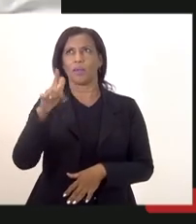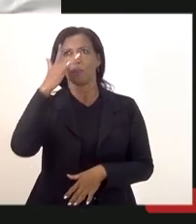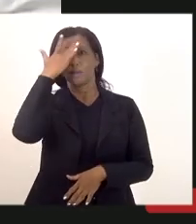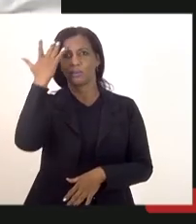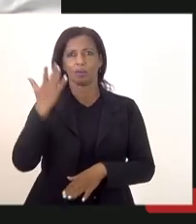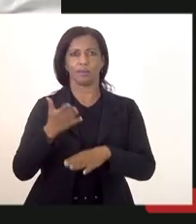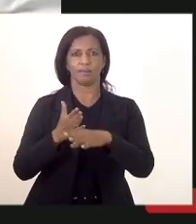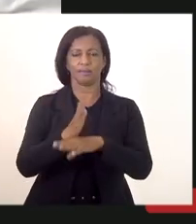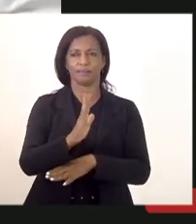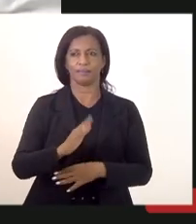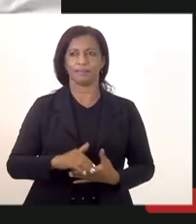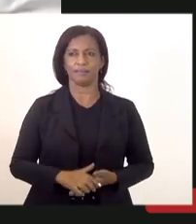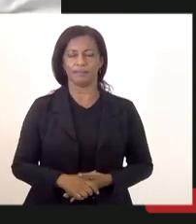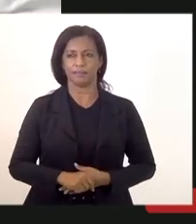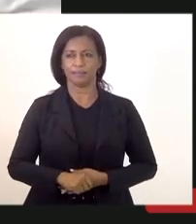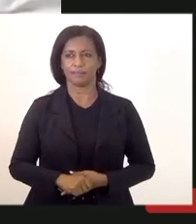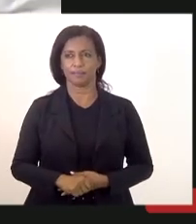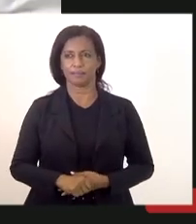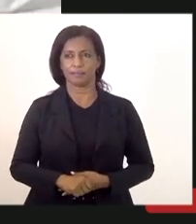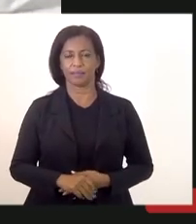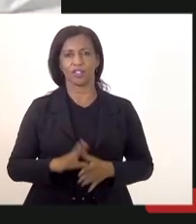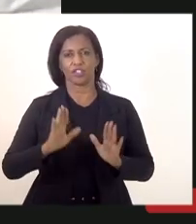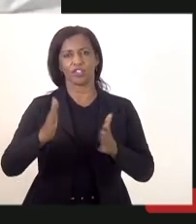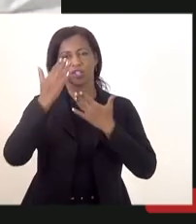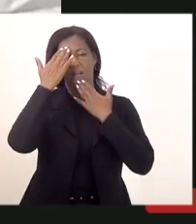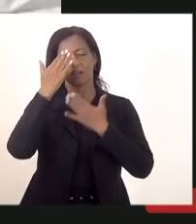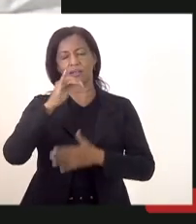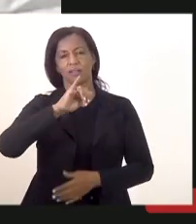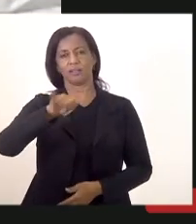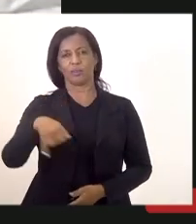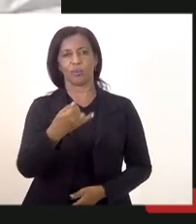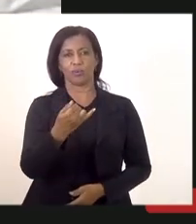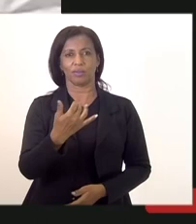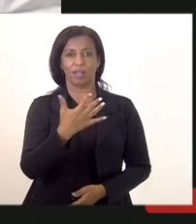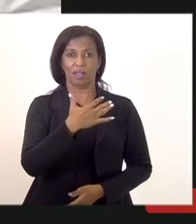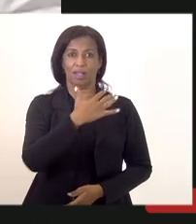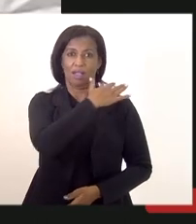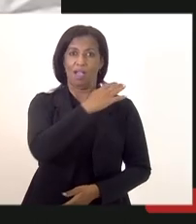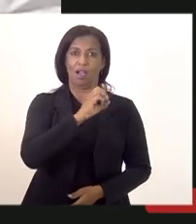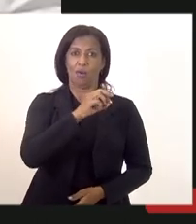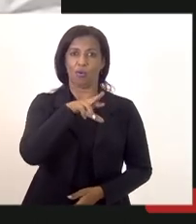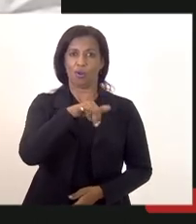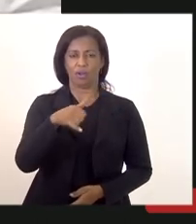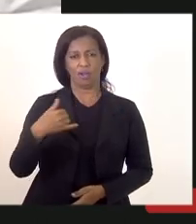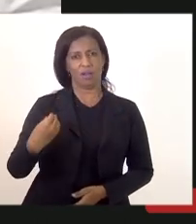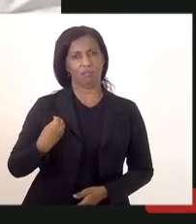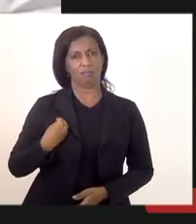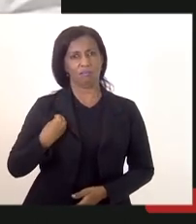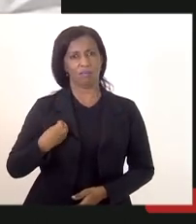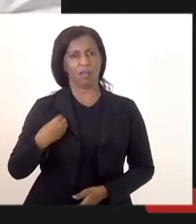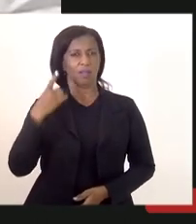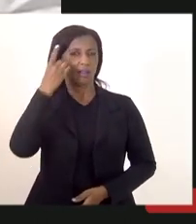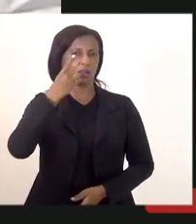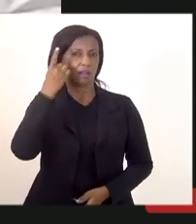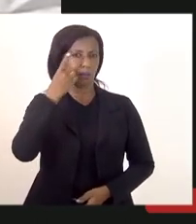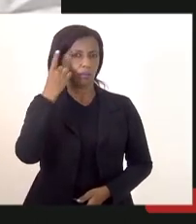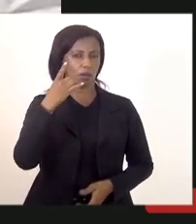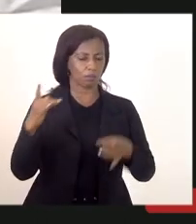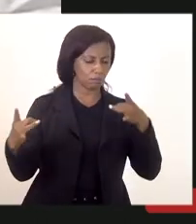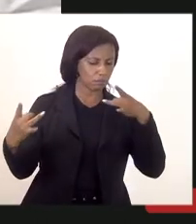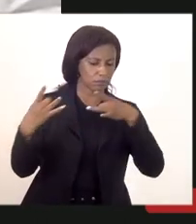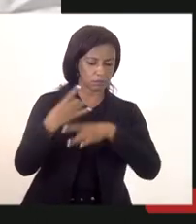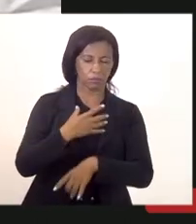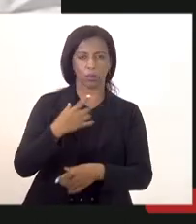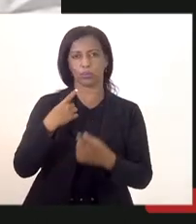e já agradeço a oportunidade ao coronel ao senhor presidente e aos deputados por nos ouvir tá sempre pronto